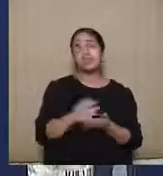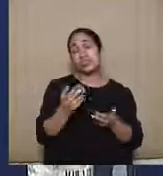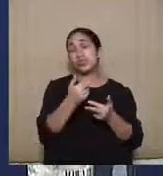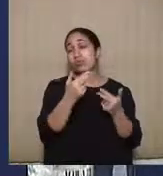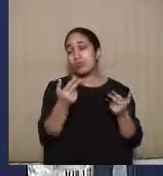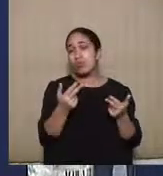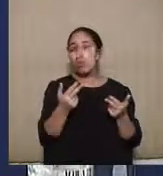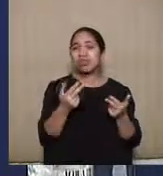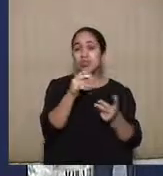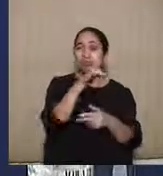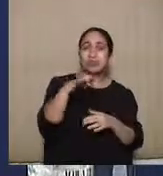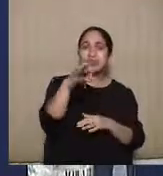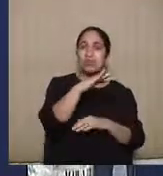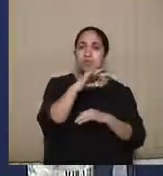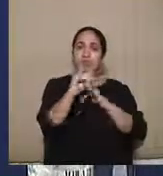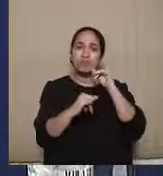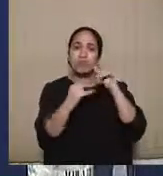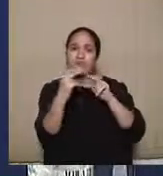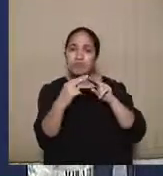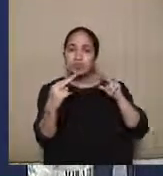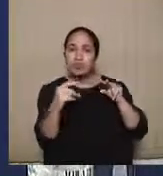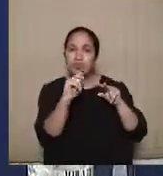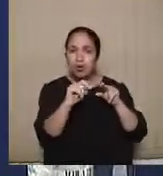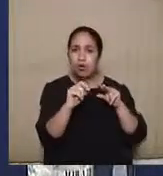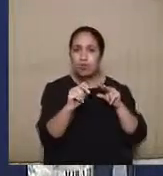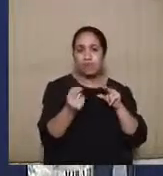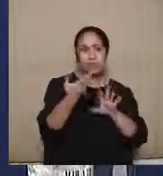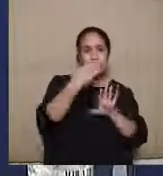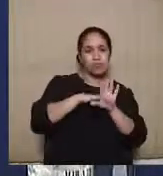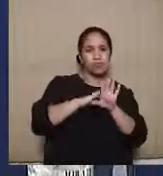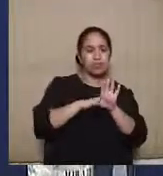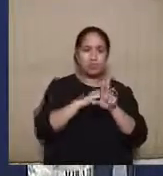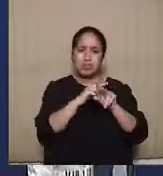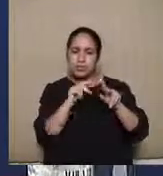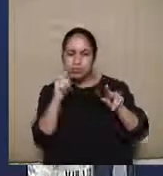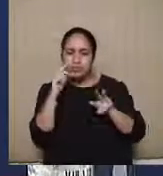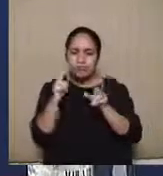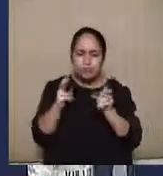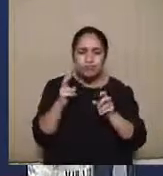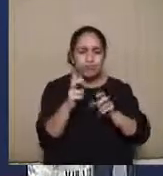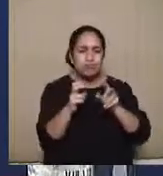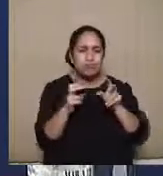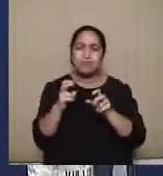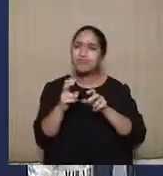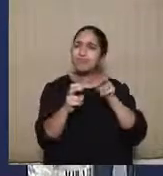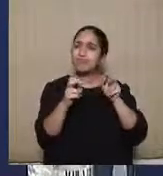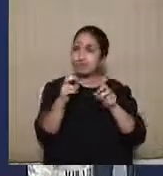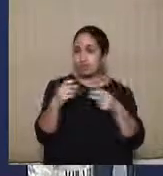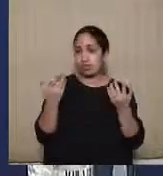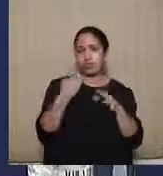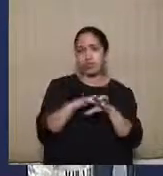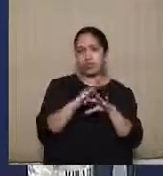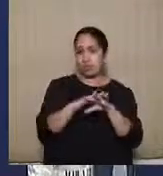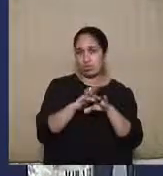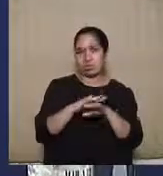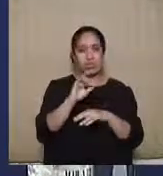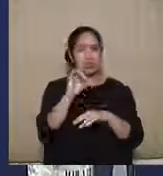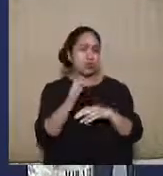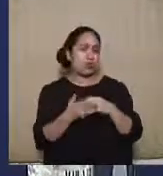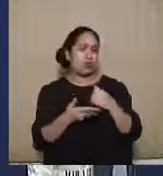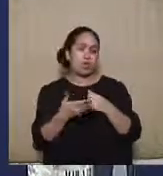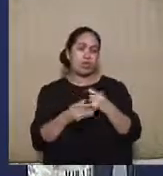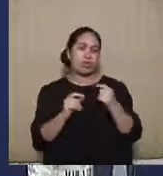acontecem no ambiente virtual, eles vão deixar umas pegadas e essas pegadas vão poder ser seguidas. E é isso que, então, vai se fazer, não só com base